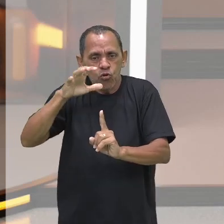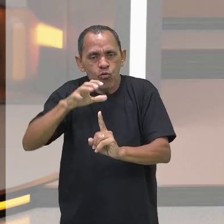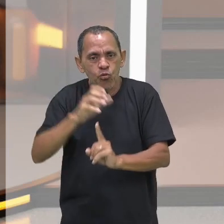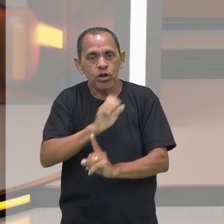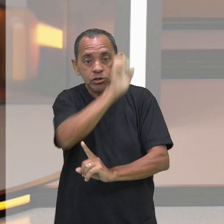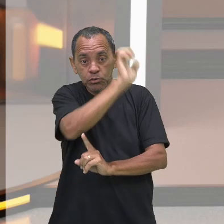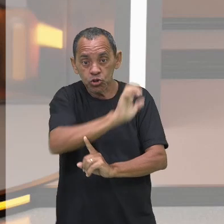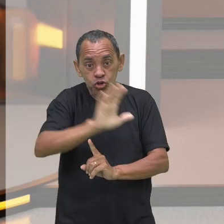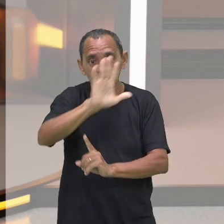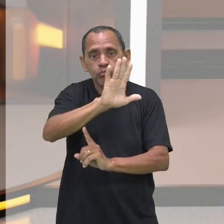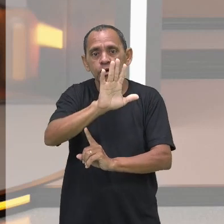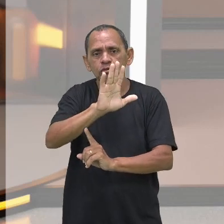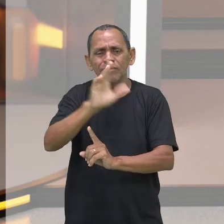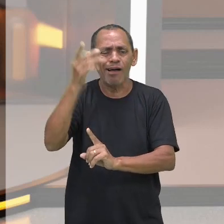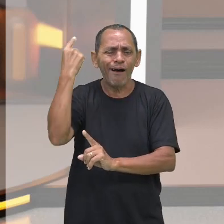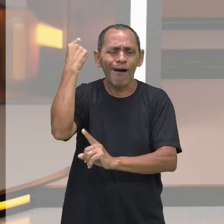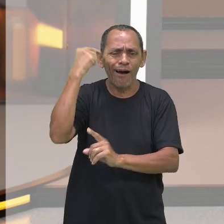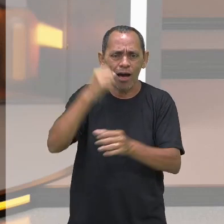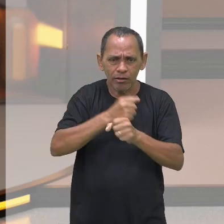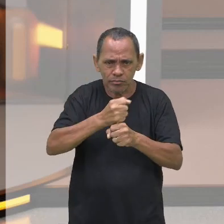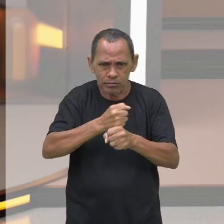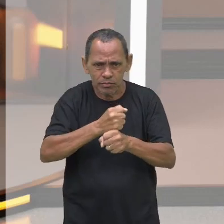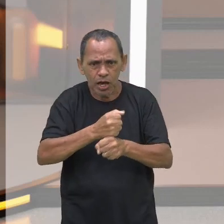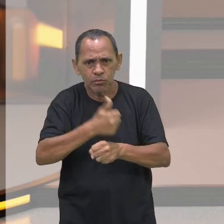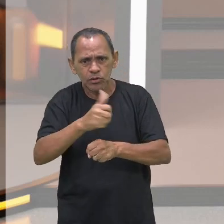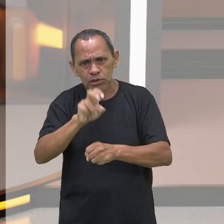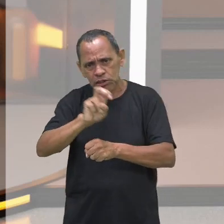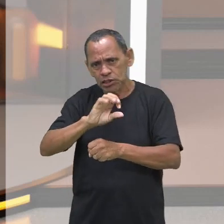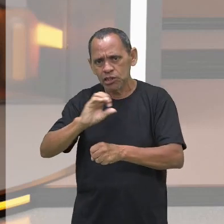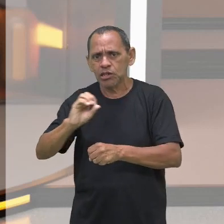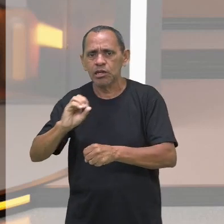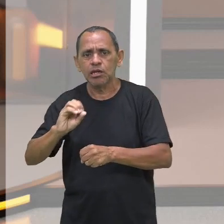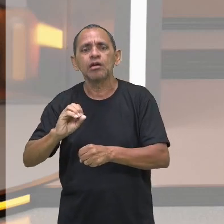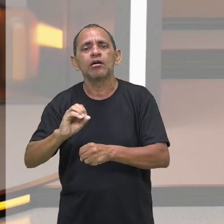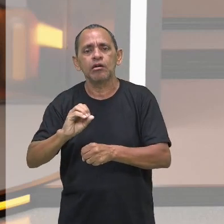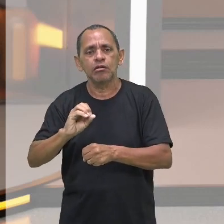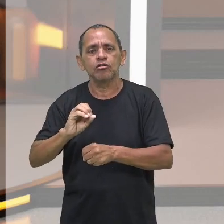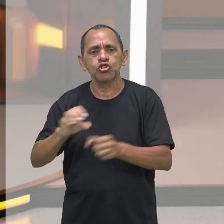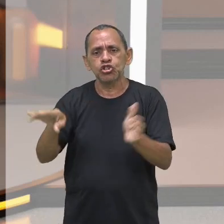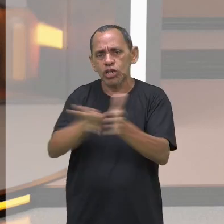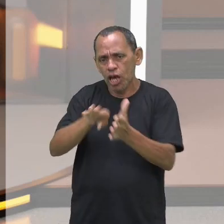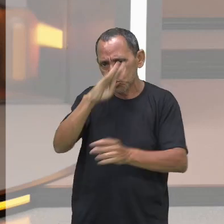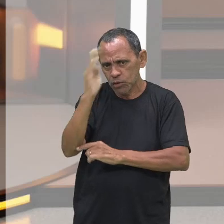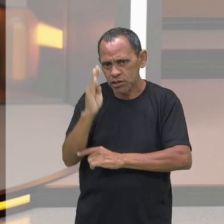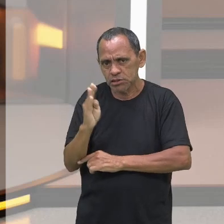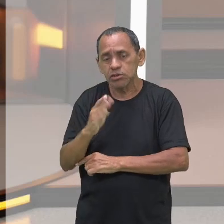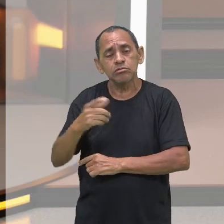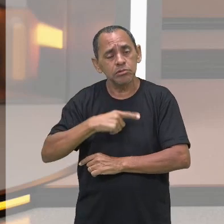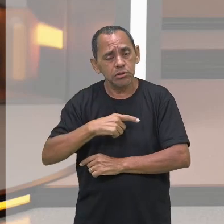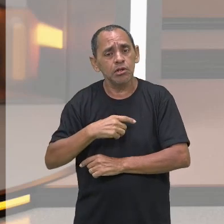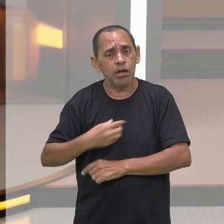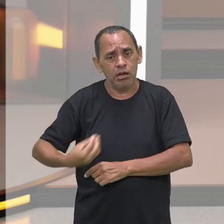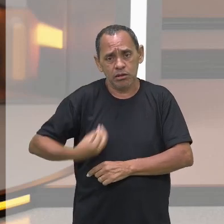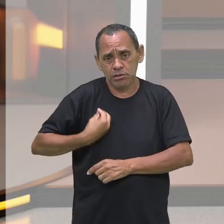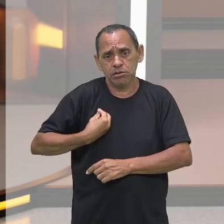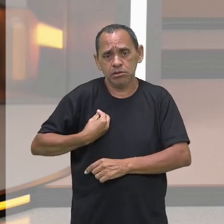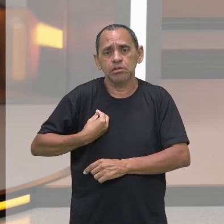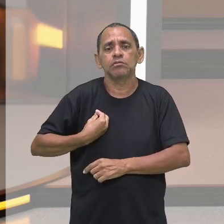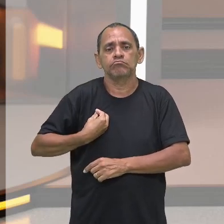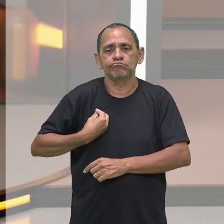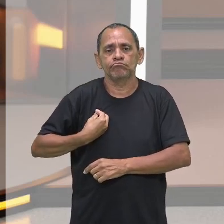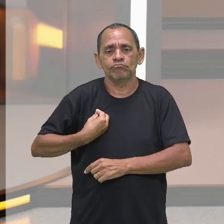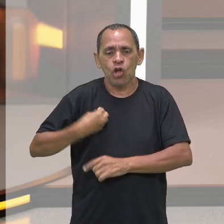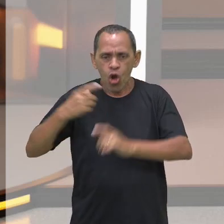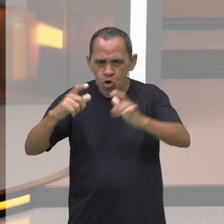dos anos de 1500 em terras brasileiras, existem culturas que resistiram até os dias atuais. Por quê?